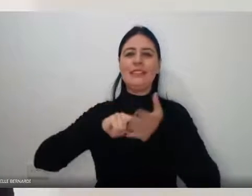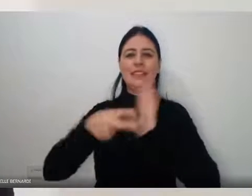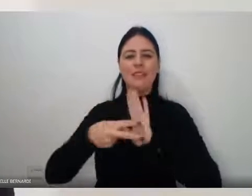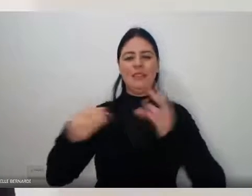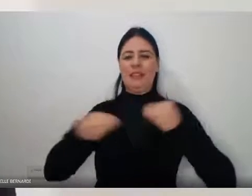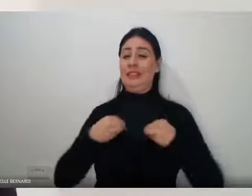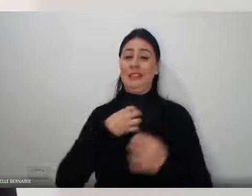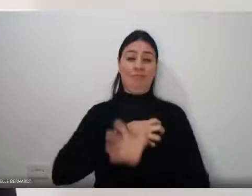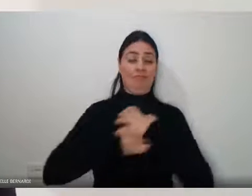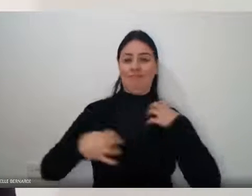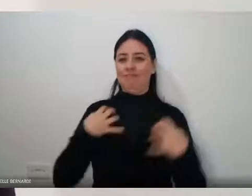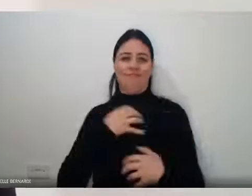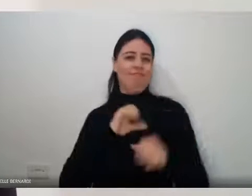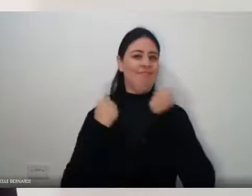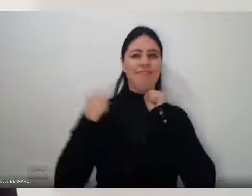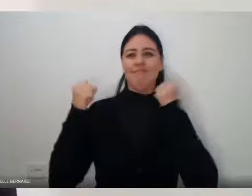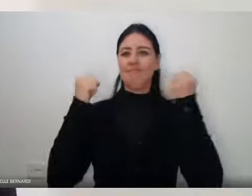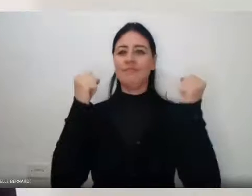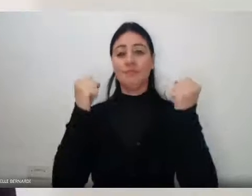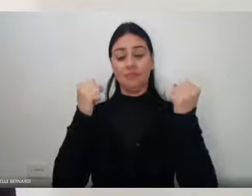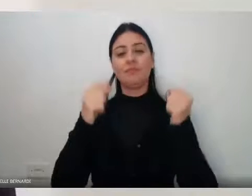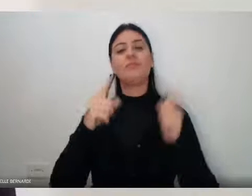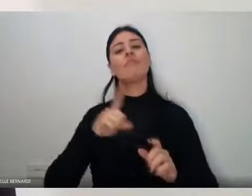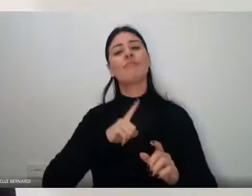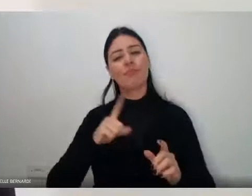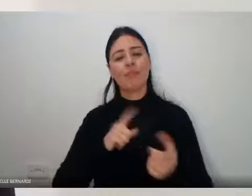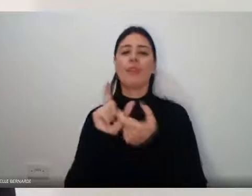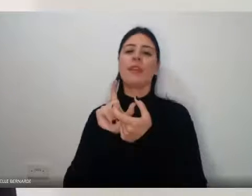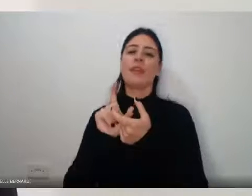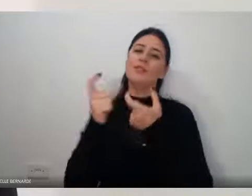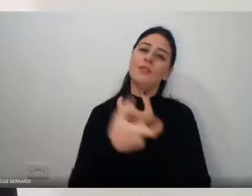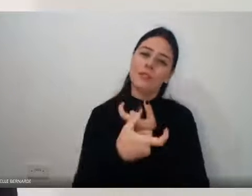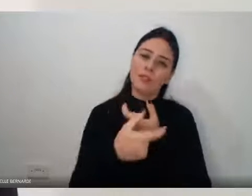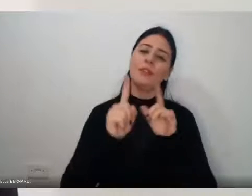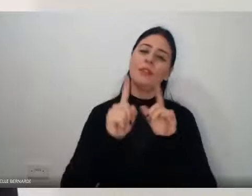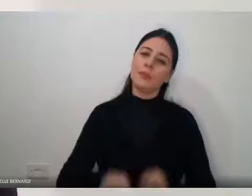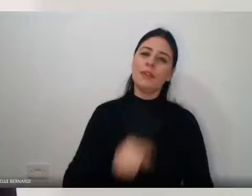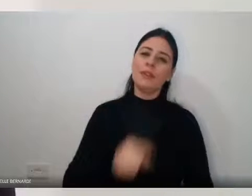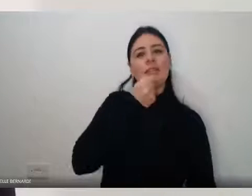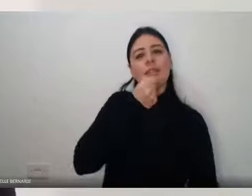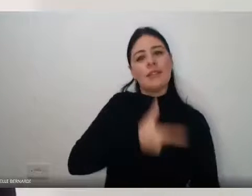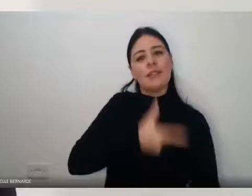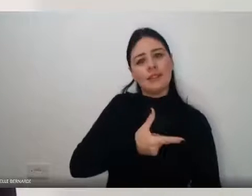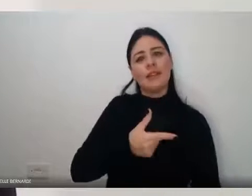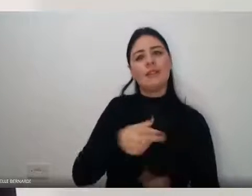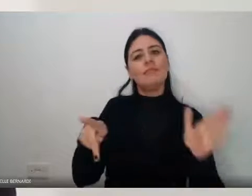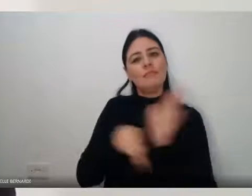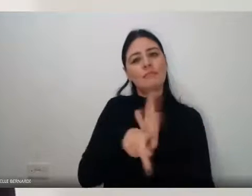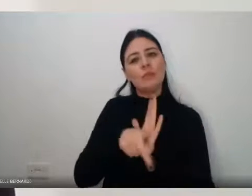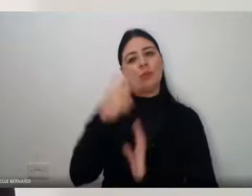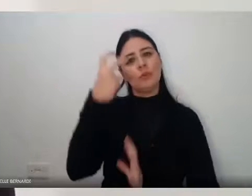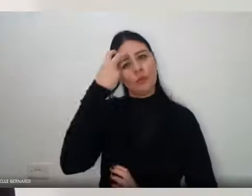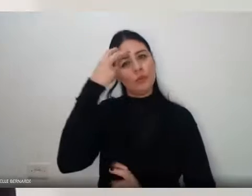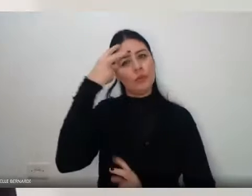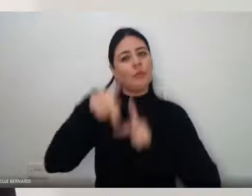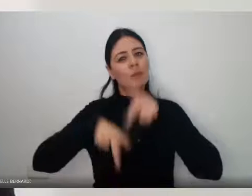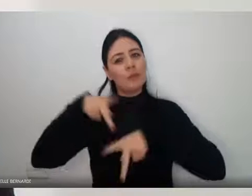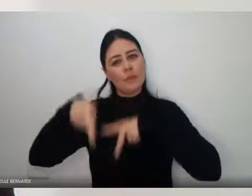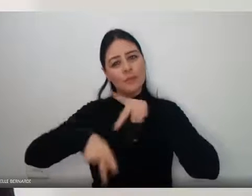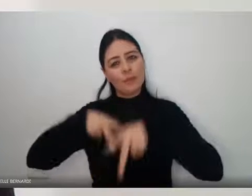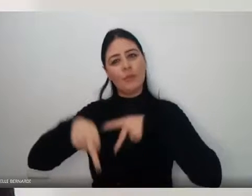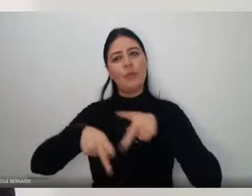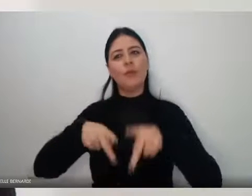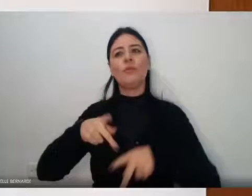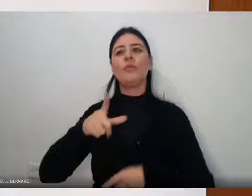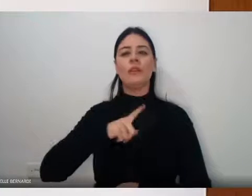popular, e eles foram transmitidos de forma equivocada, né, existe uma história por trás deles e